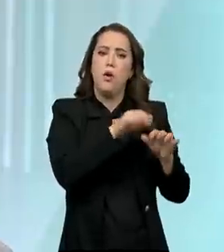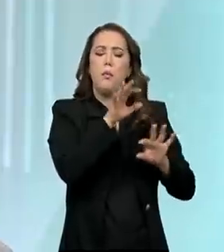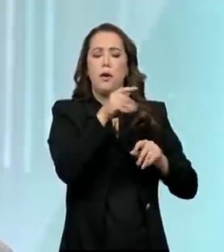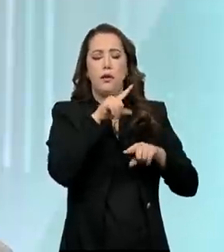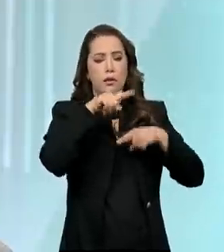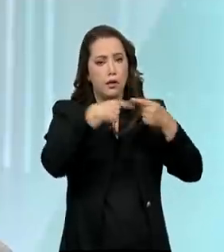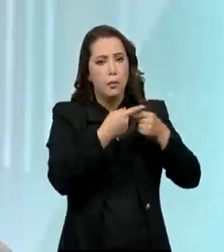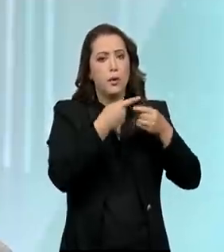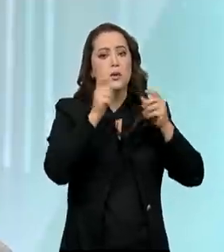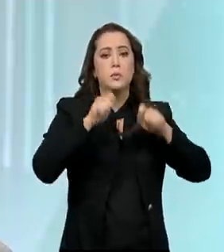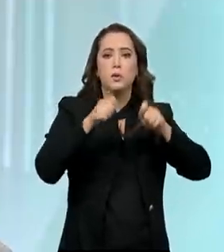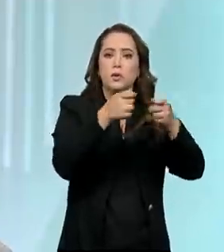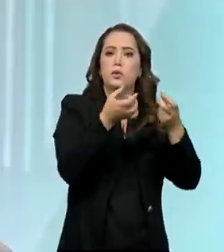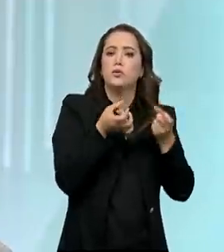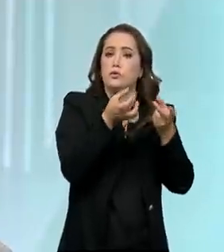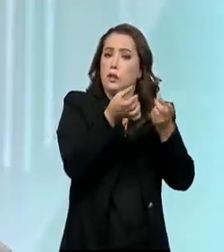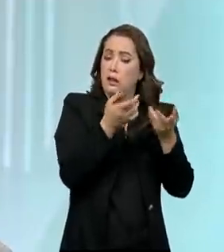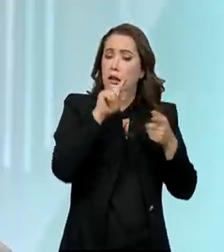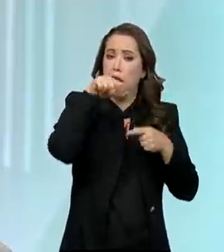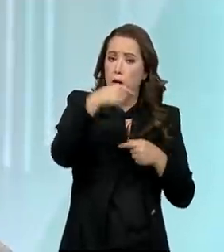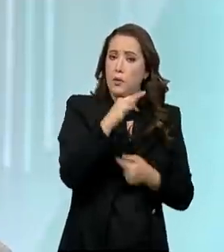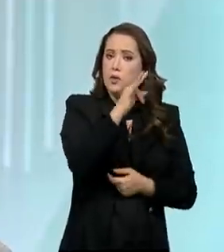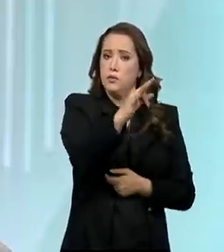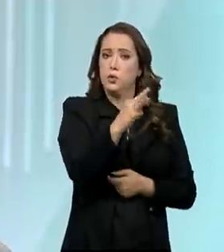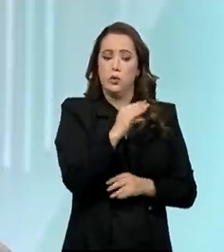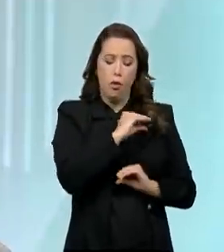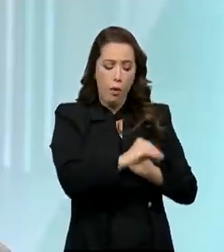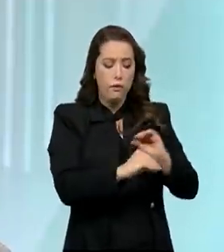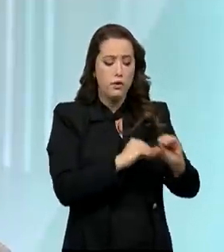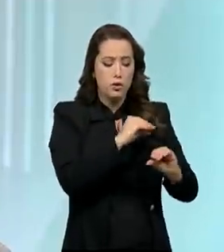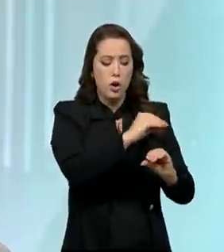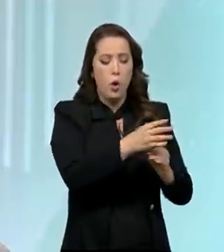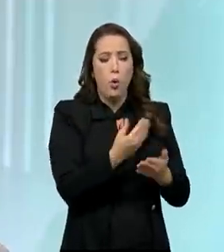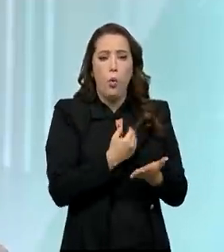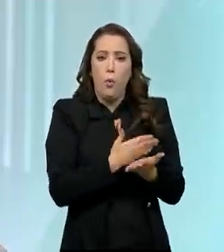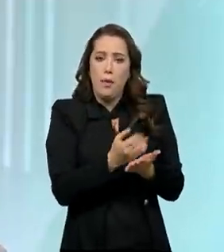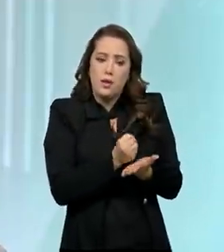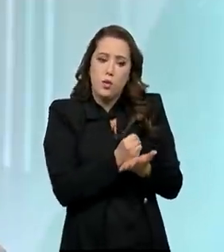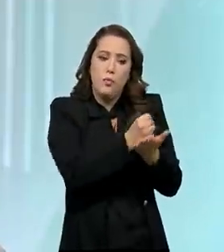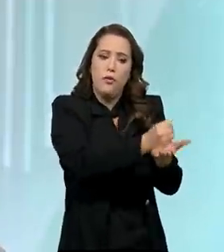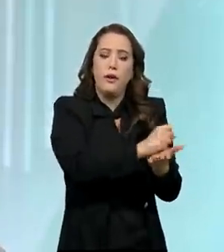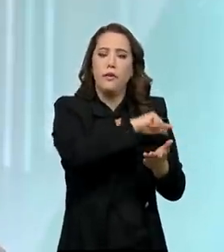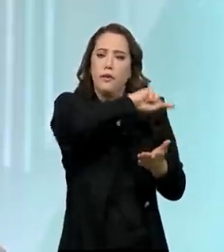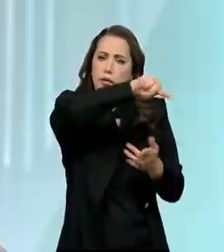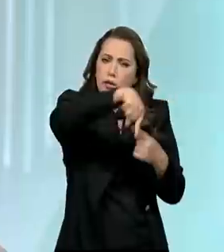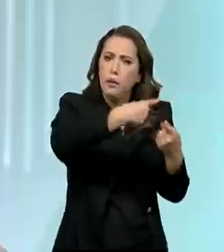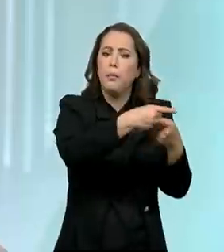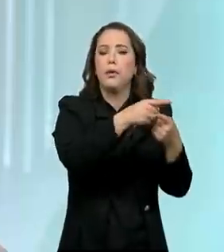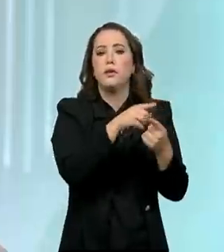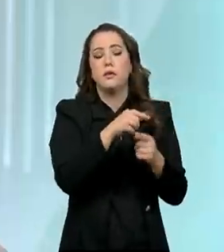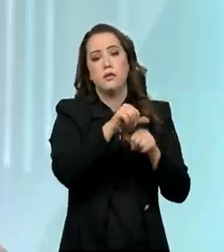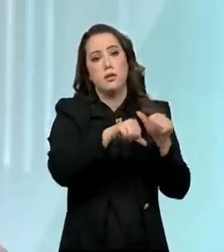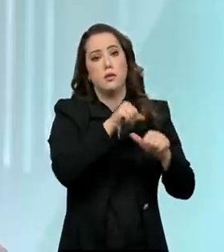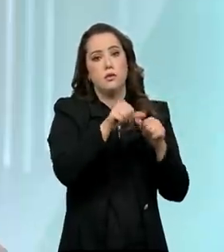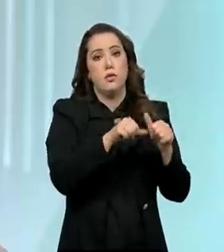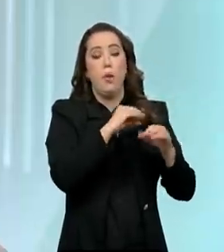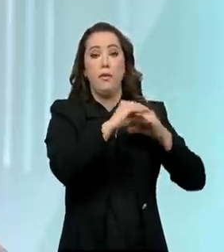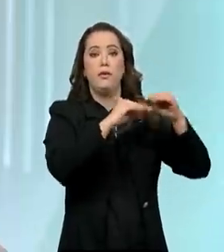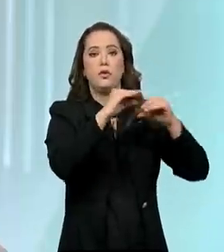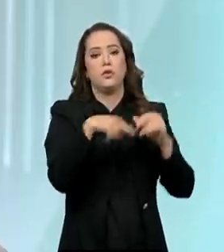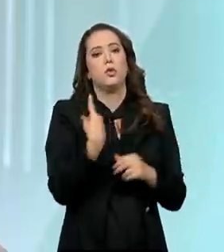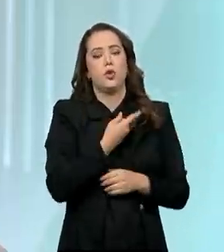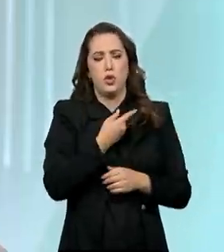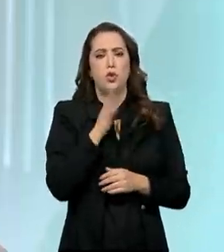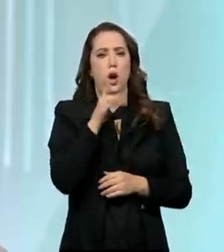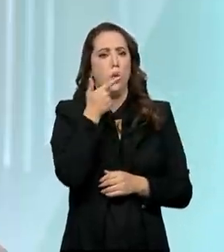ser negociado. Então, tudo dando certo, isso um investimento. Começa como uma doação, mas vira um investimento. E a gente conseguiu mobilizar oito